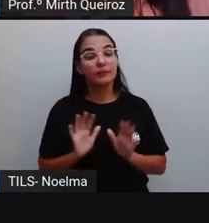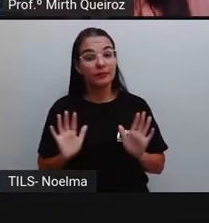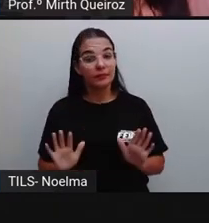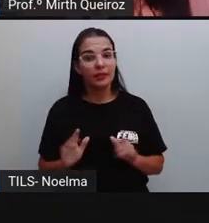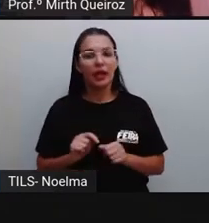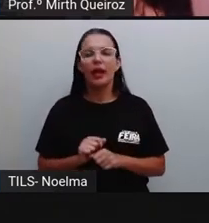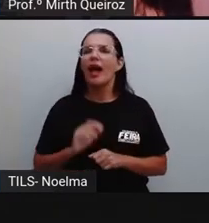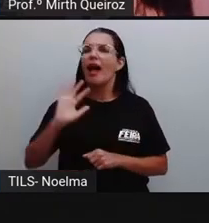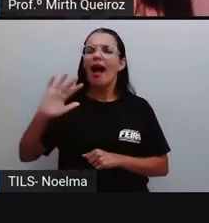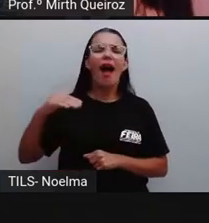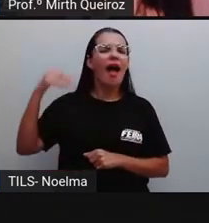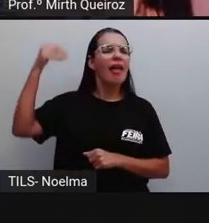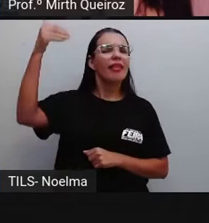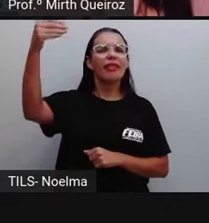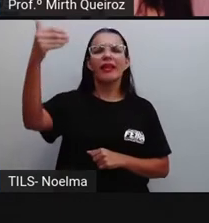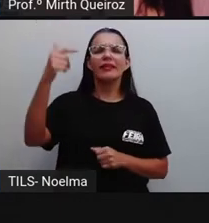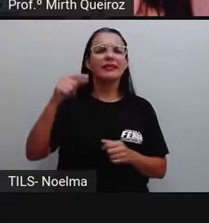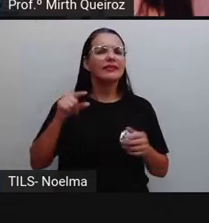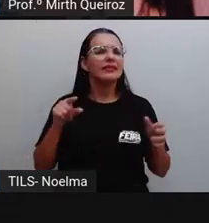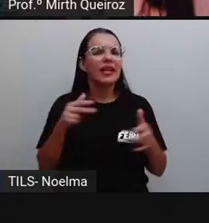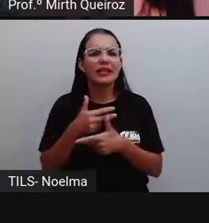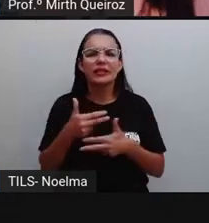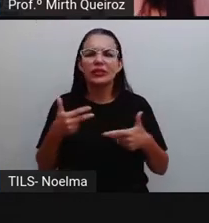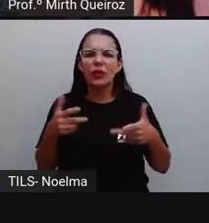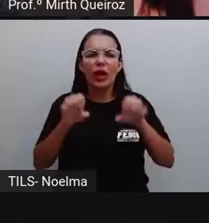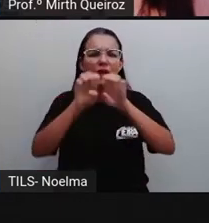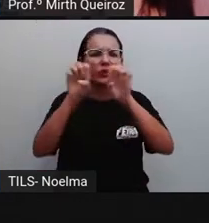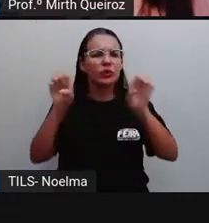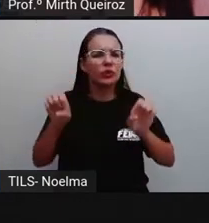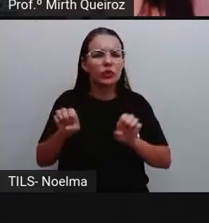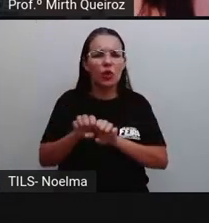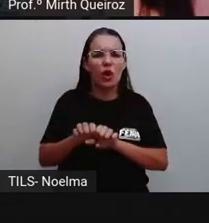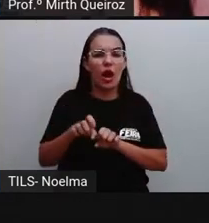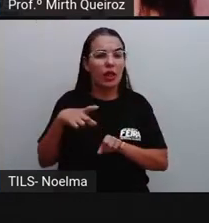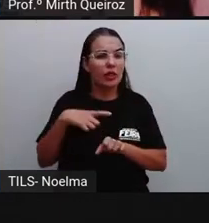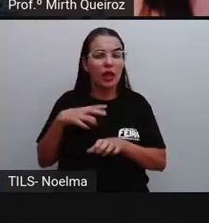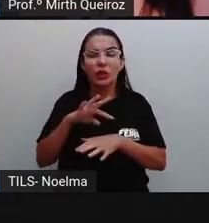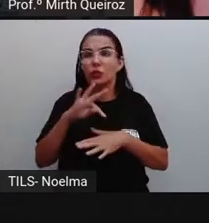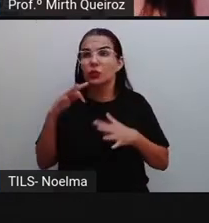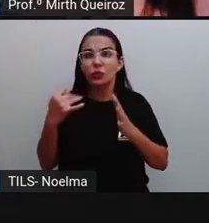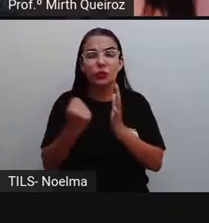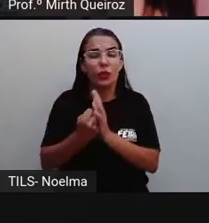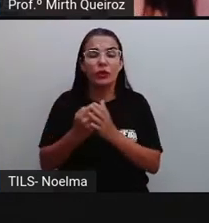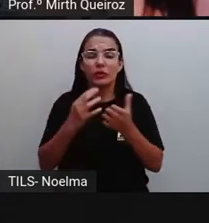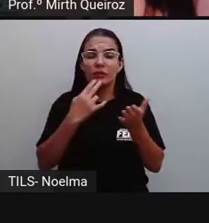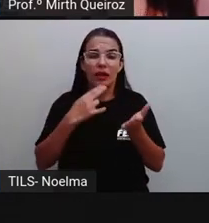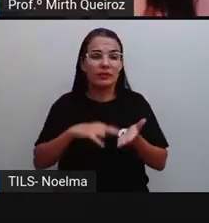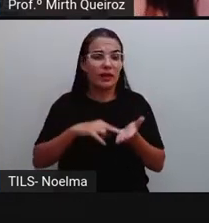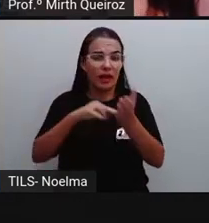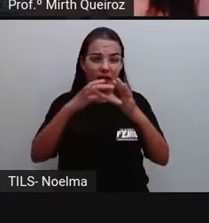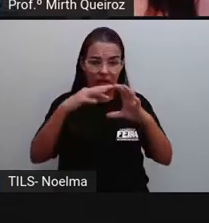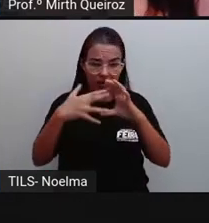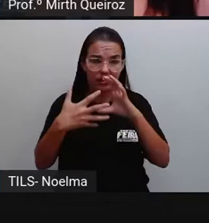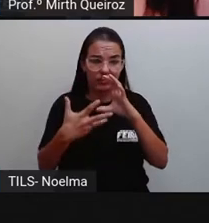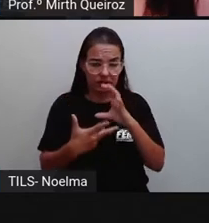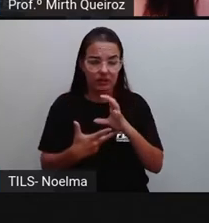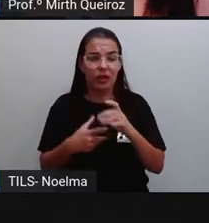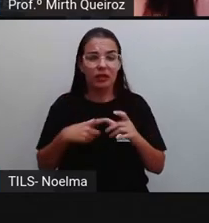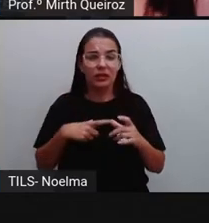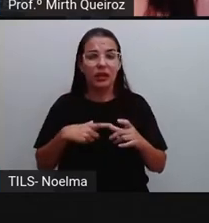Para além das questões estruturais inerentes a quase todas as cartas, especificamente a carta